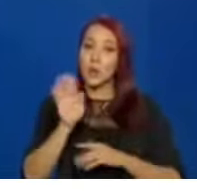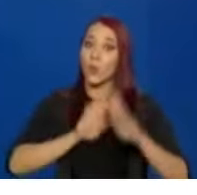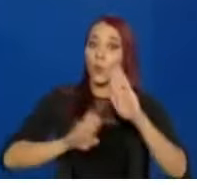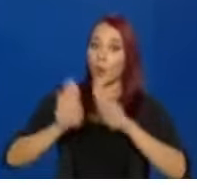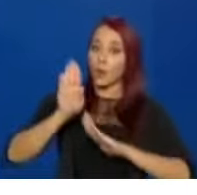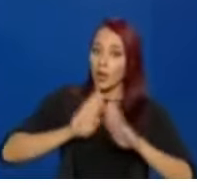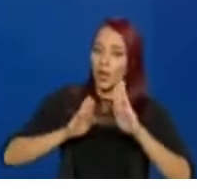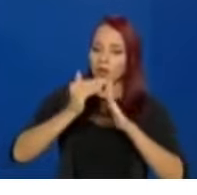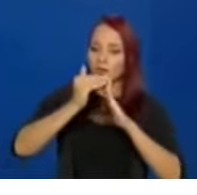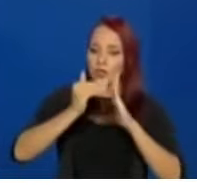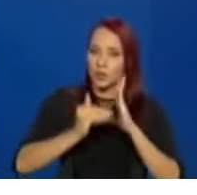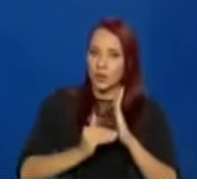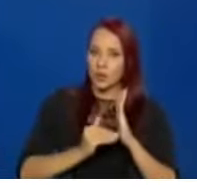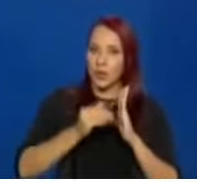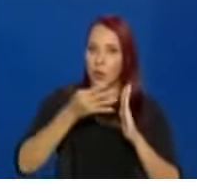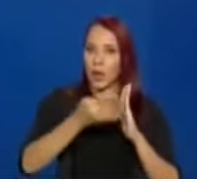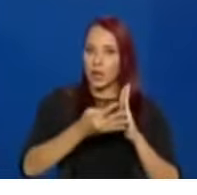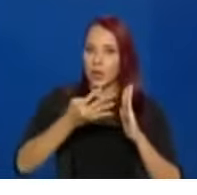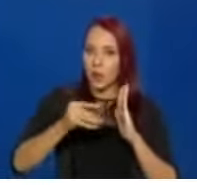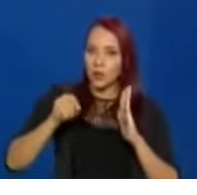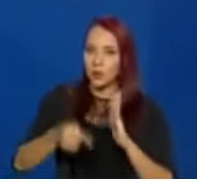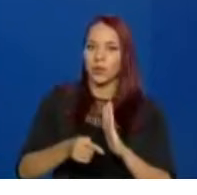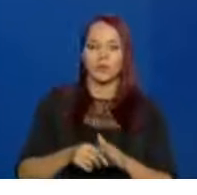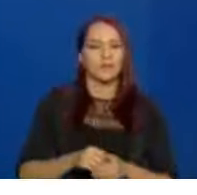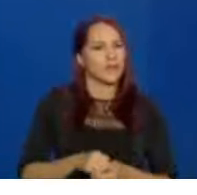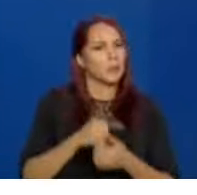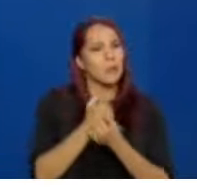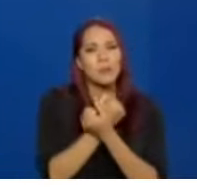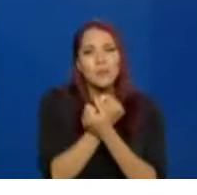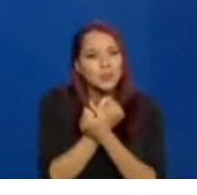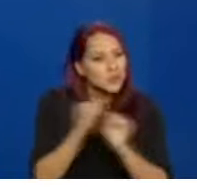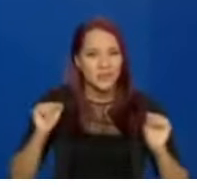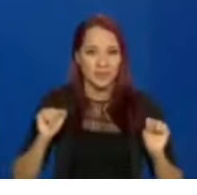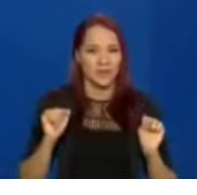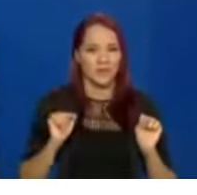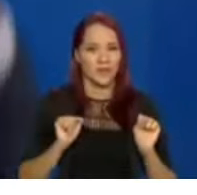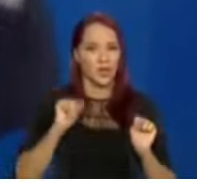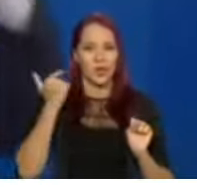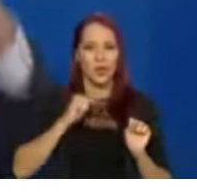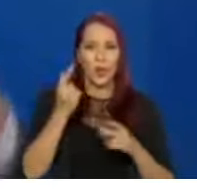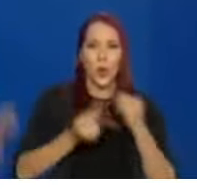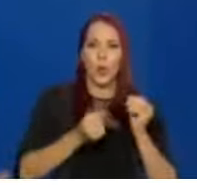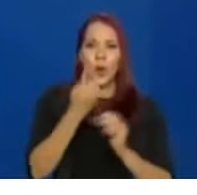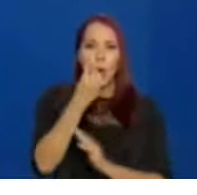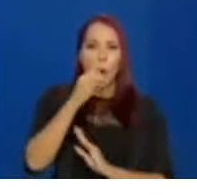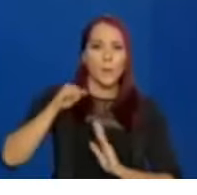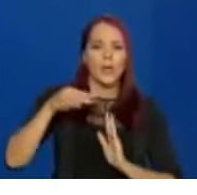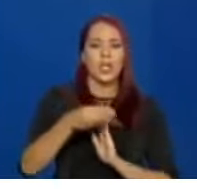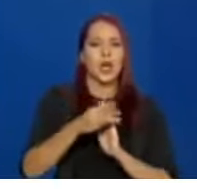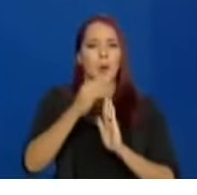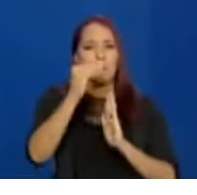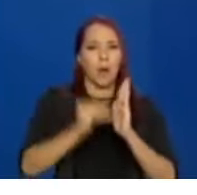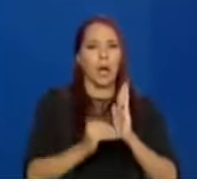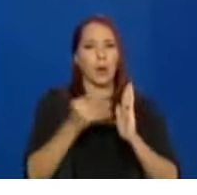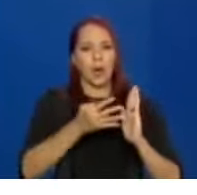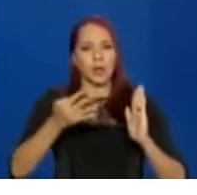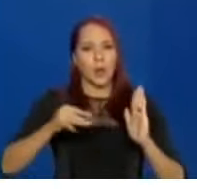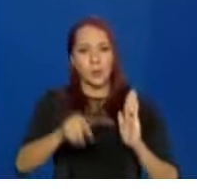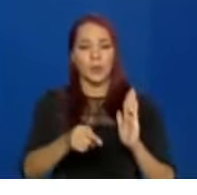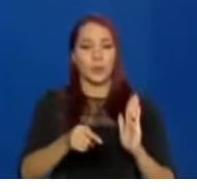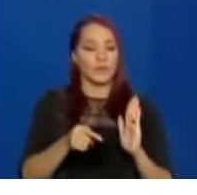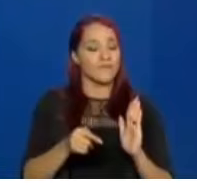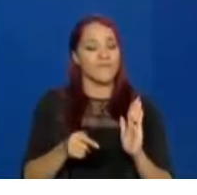específico, cairia para 44 mil. Isso é impossível. Não tem medida que caia de 1 milhão e 150 para 44 mil.